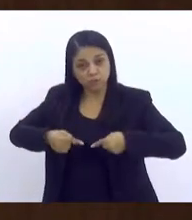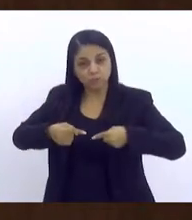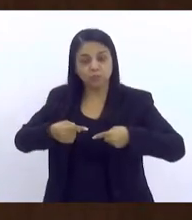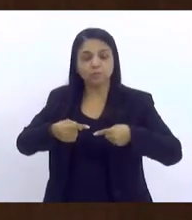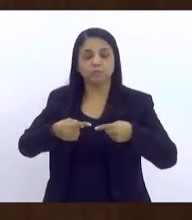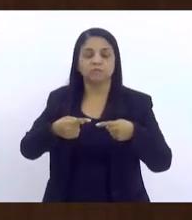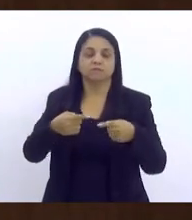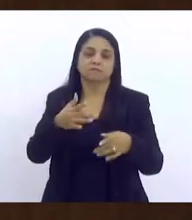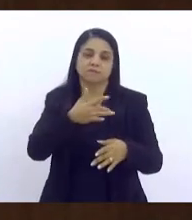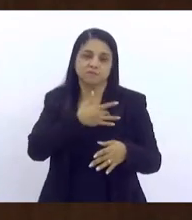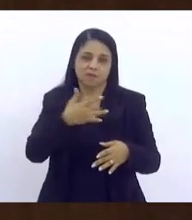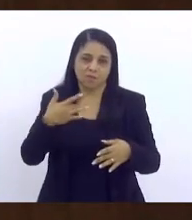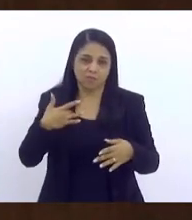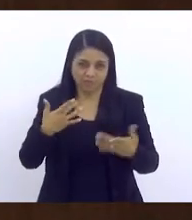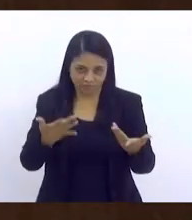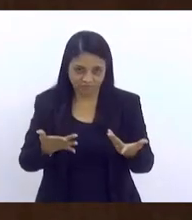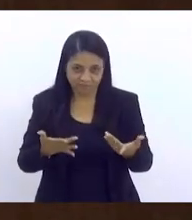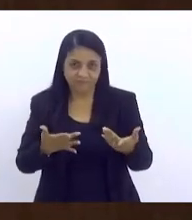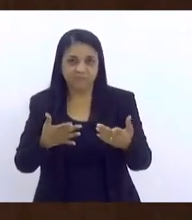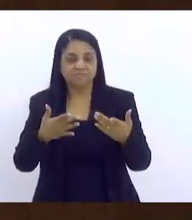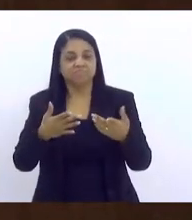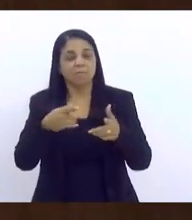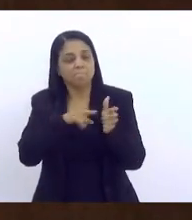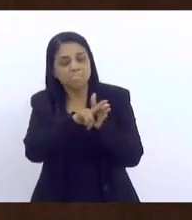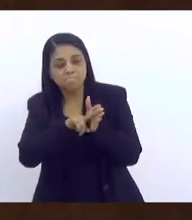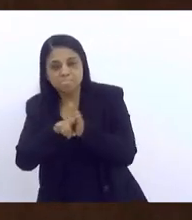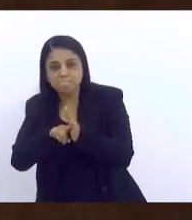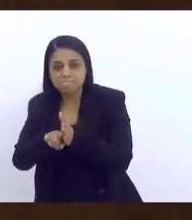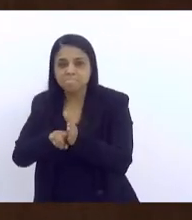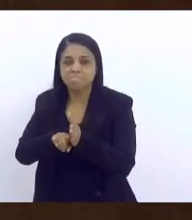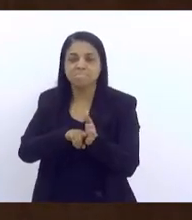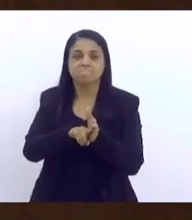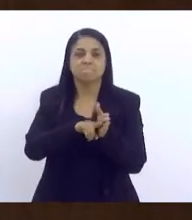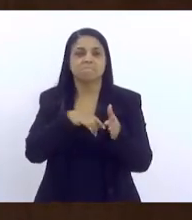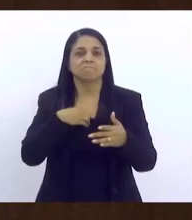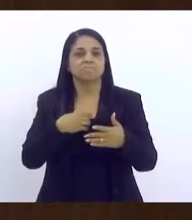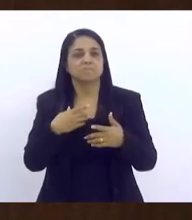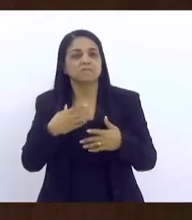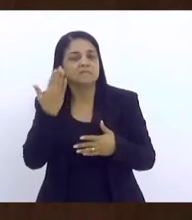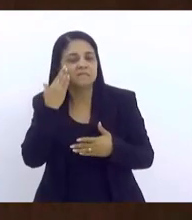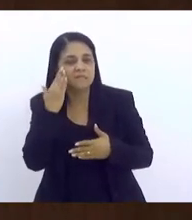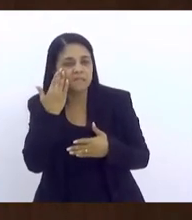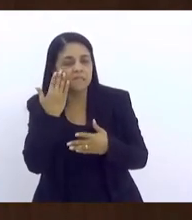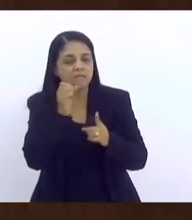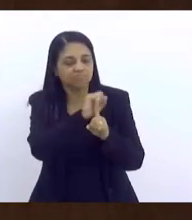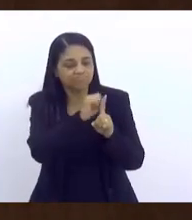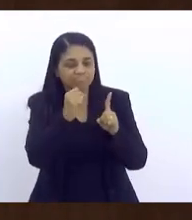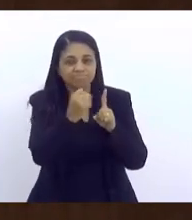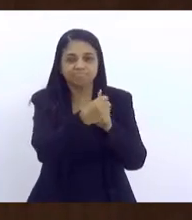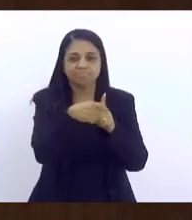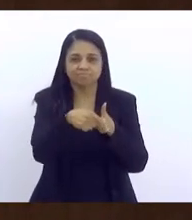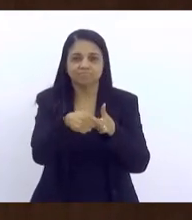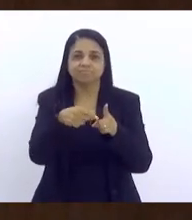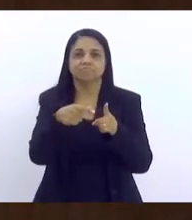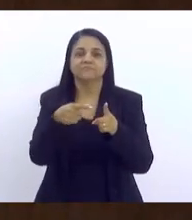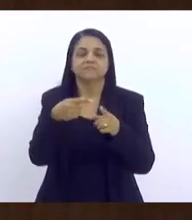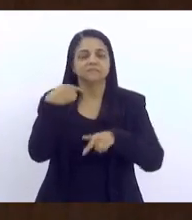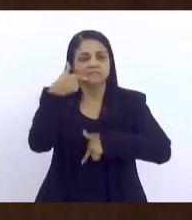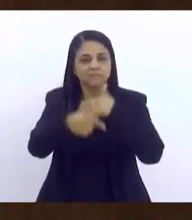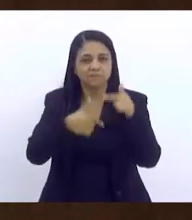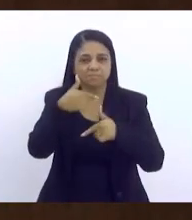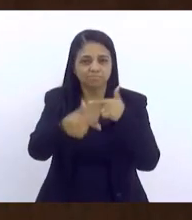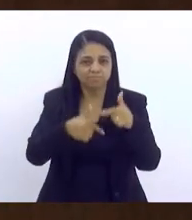da saúde, essa perspectiva ampla que busca entender a determinação social e trabalhar de forma biopsicossocial,